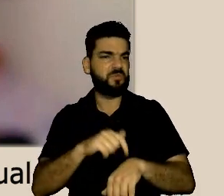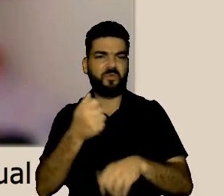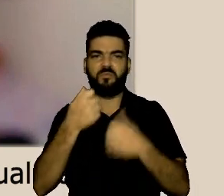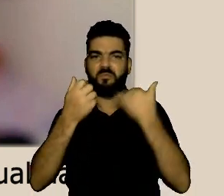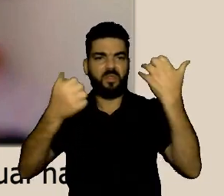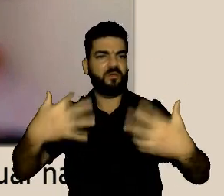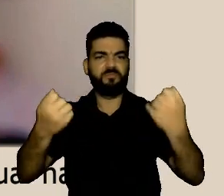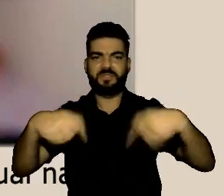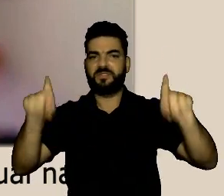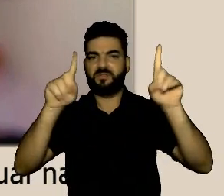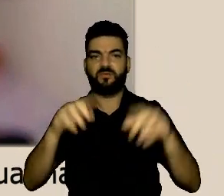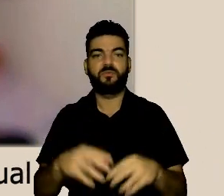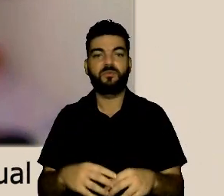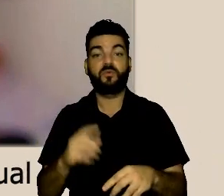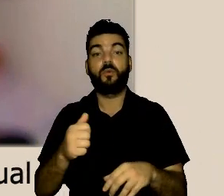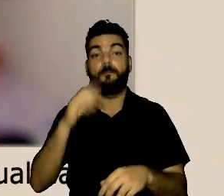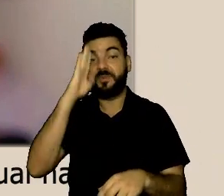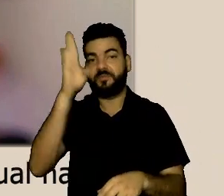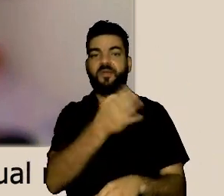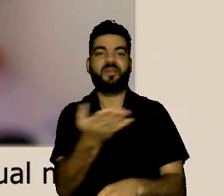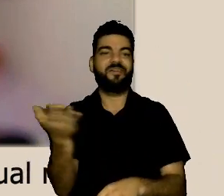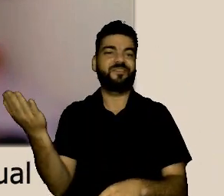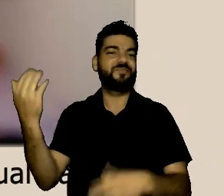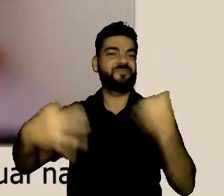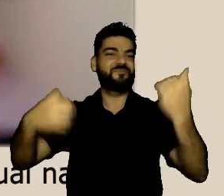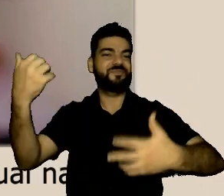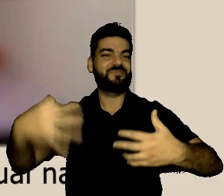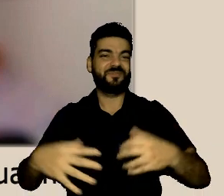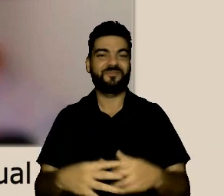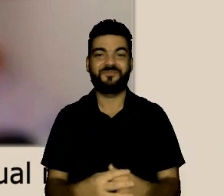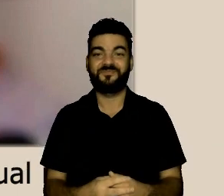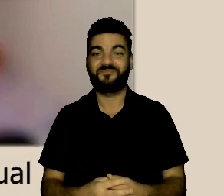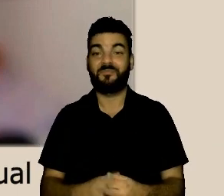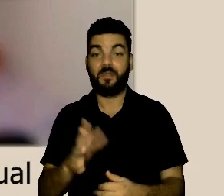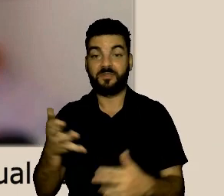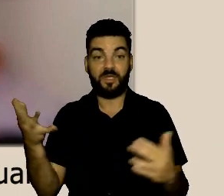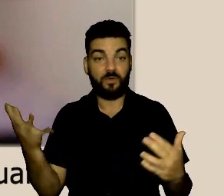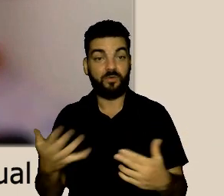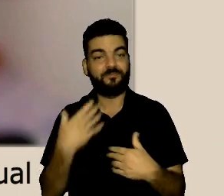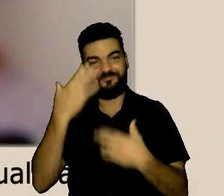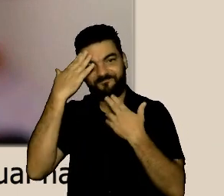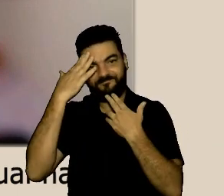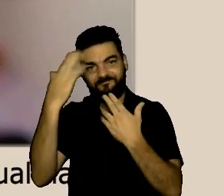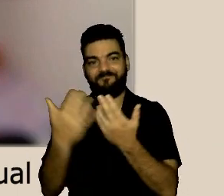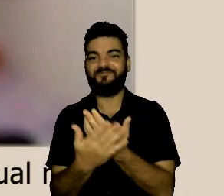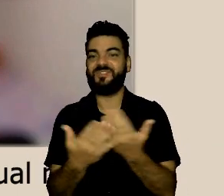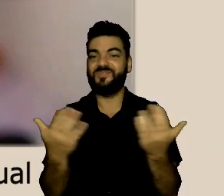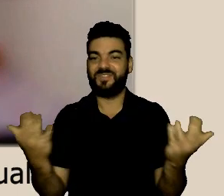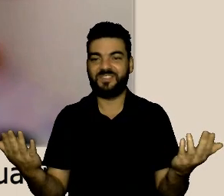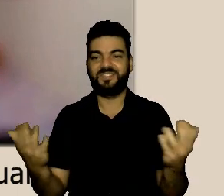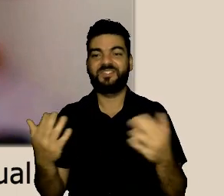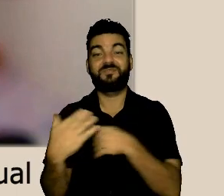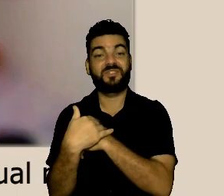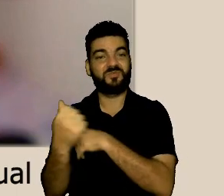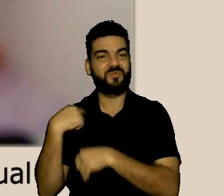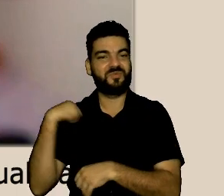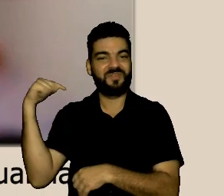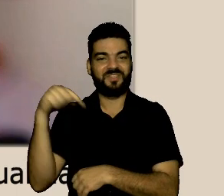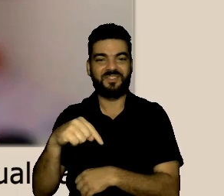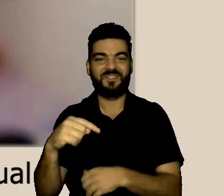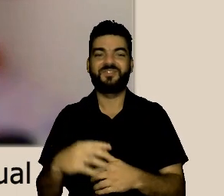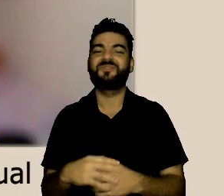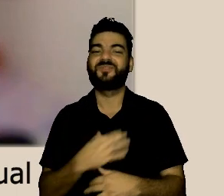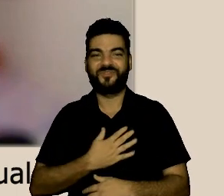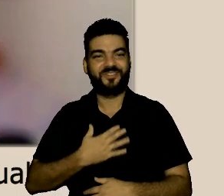acho que vou abrir mão do meu tempo para que a gente realmente estabeleça o debate mas desde lá